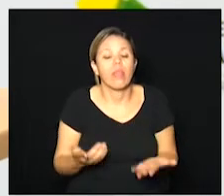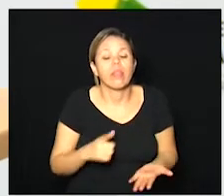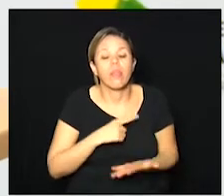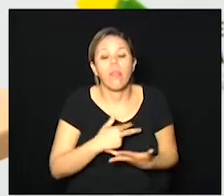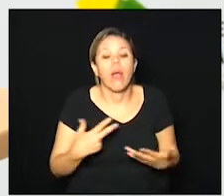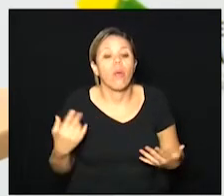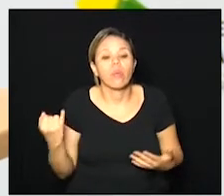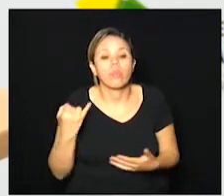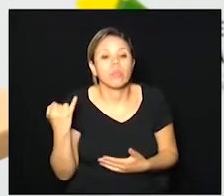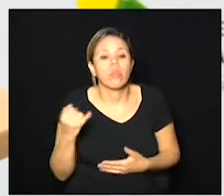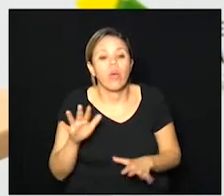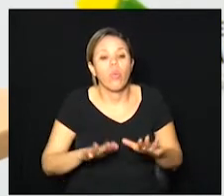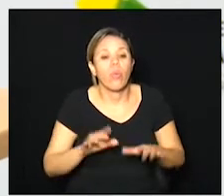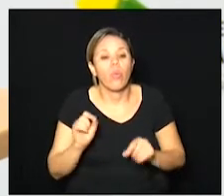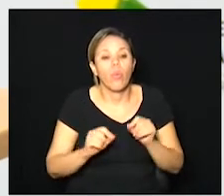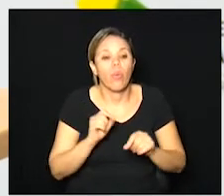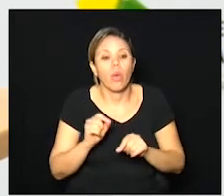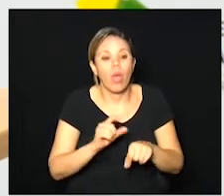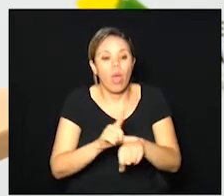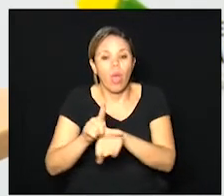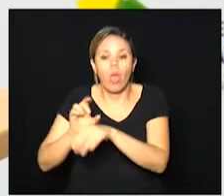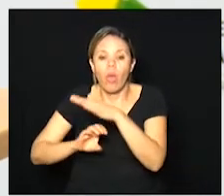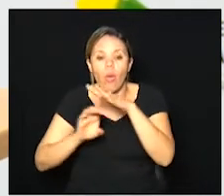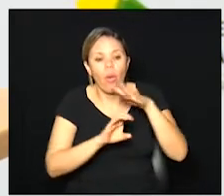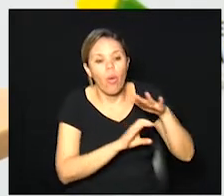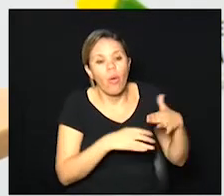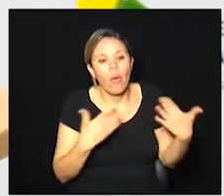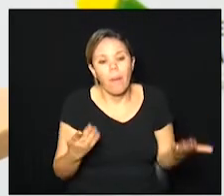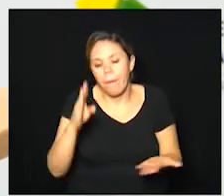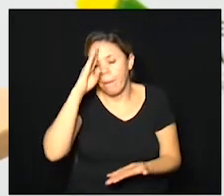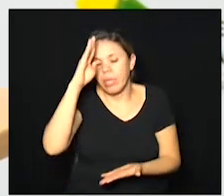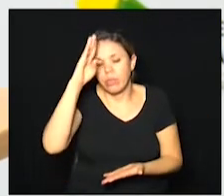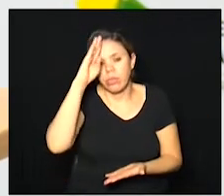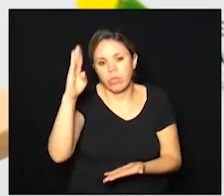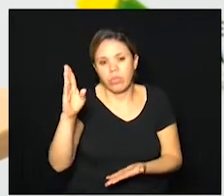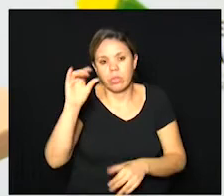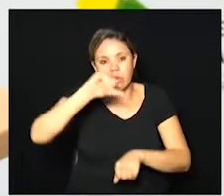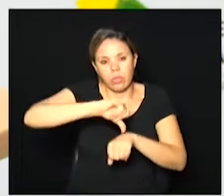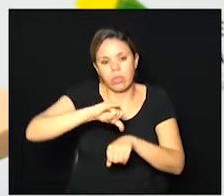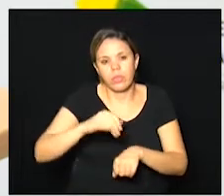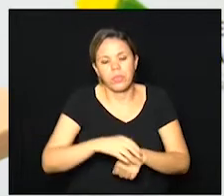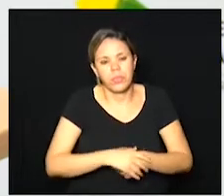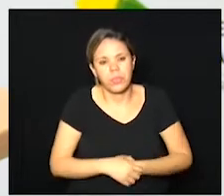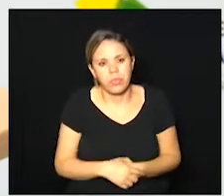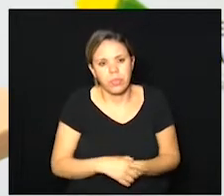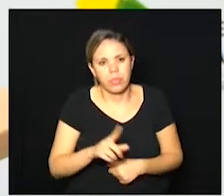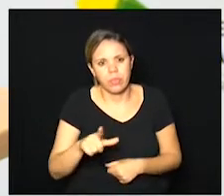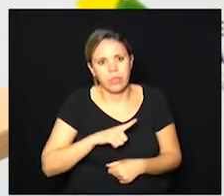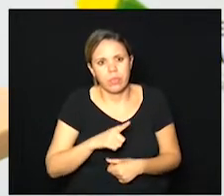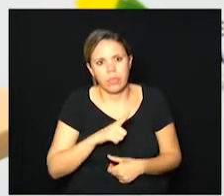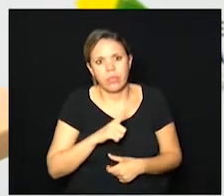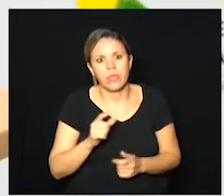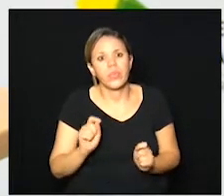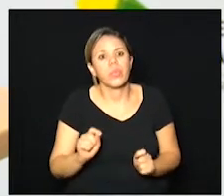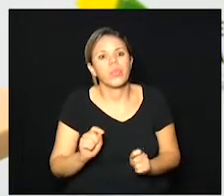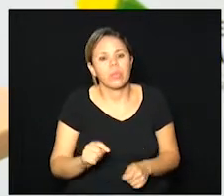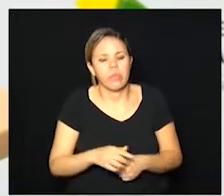o comércio em si principalmente na região central ele demanda